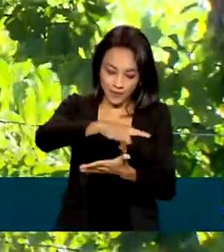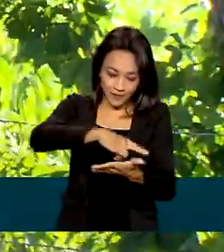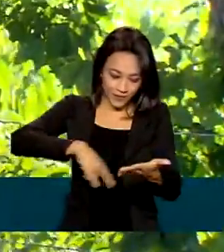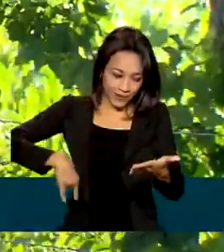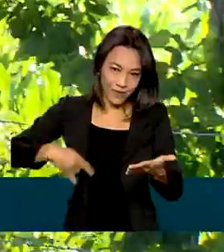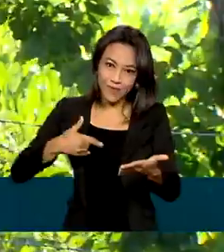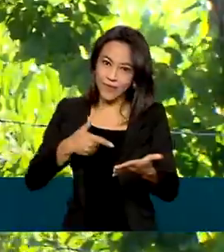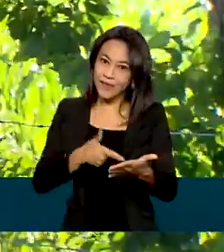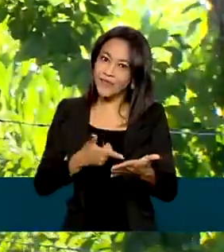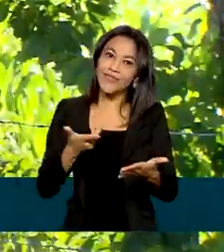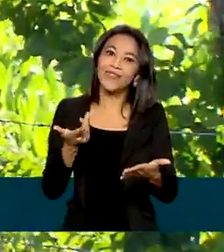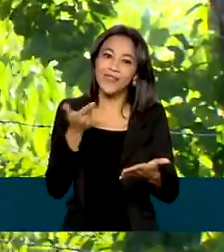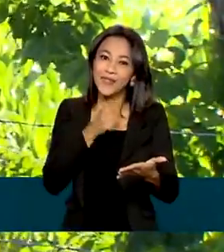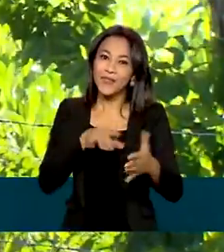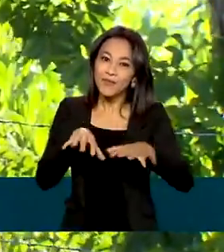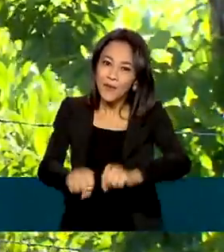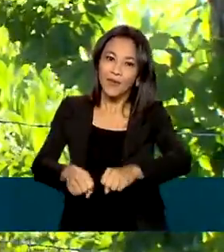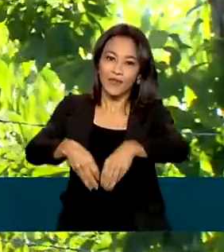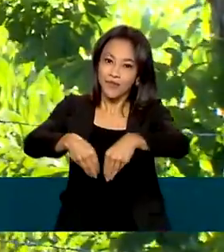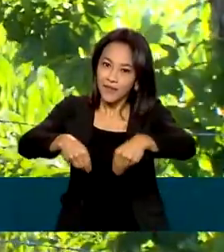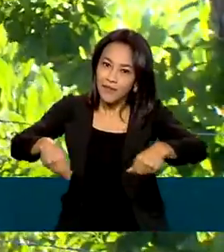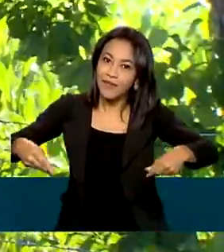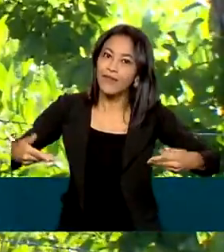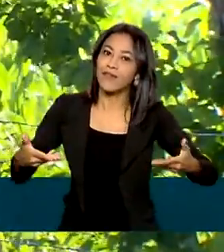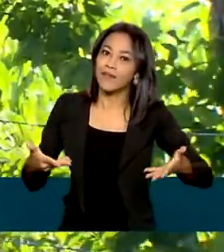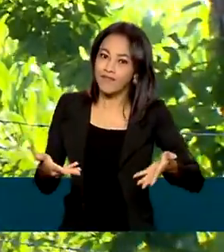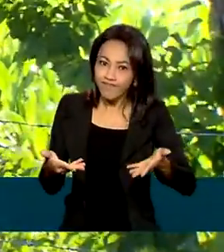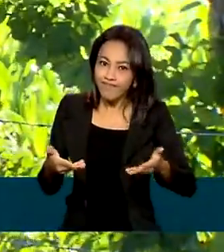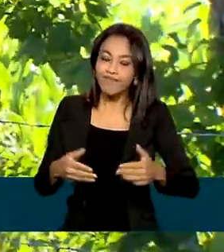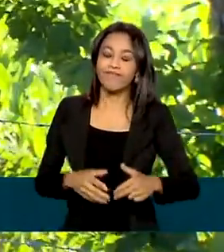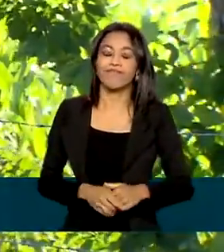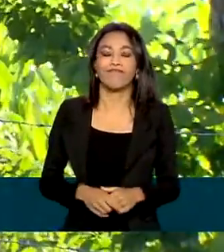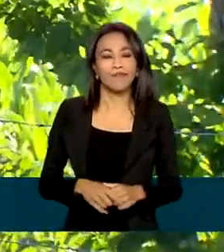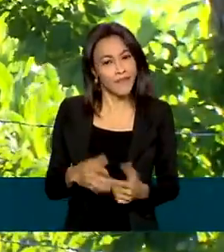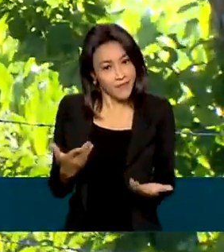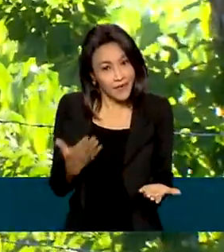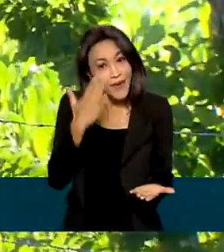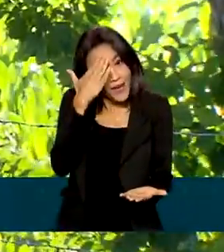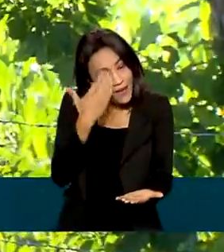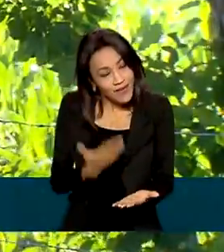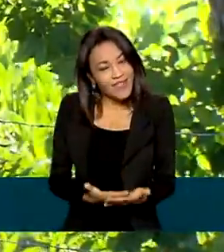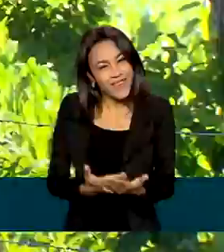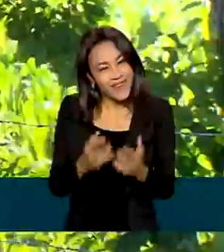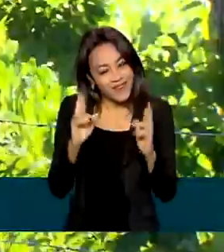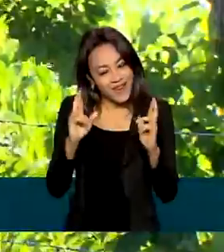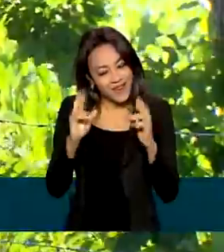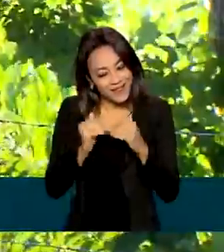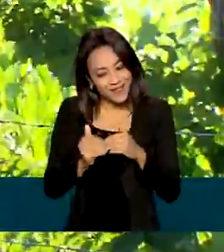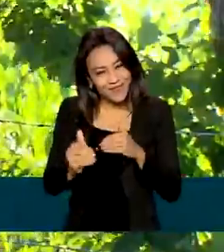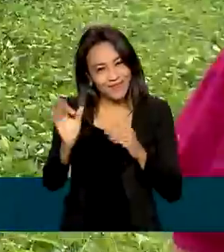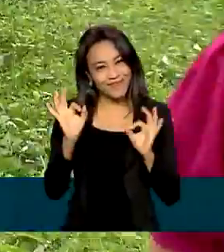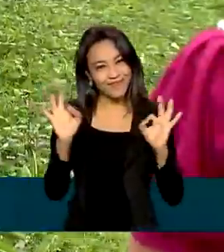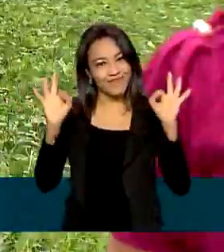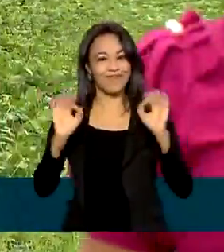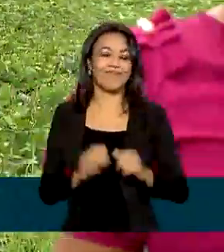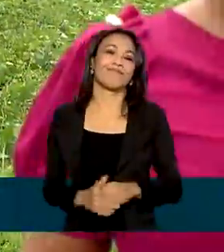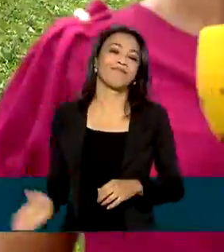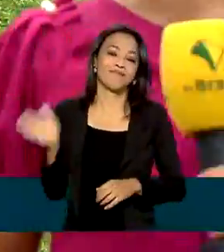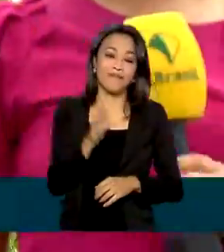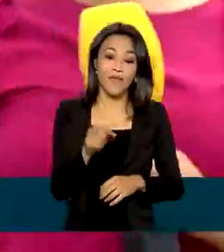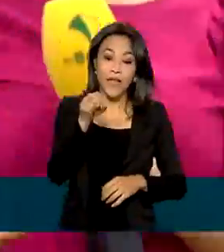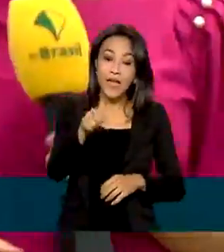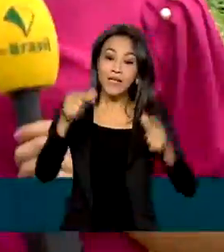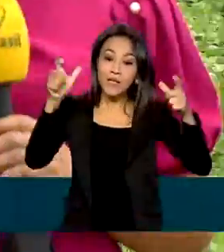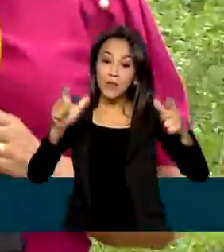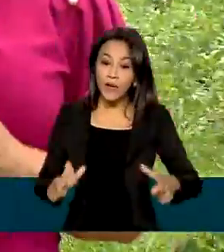pertinho de cada um de nós receber o nosso título. E confiando que vai dar tudo certo. O terreno da